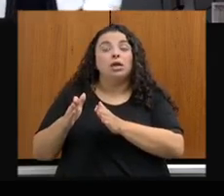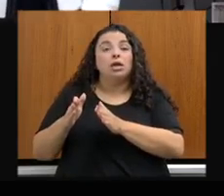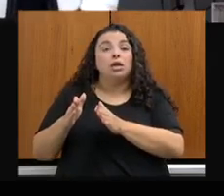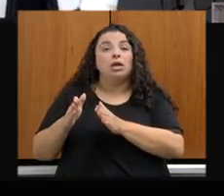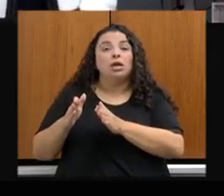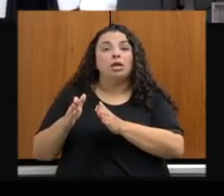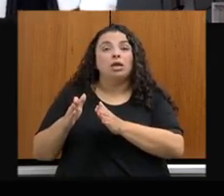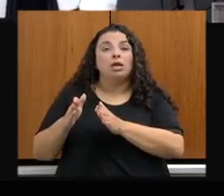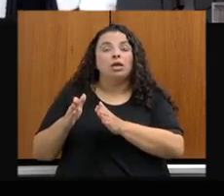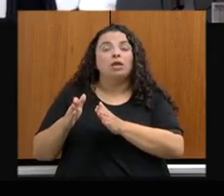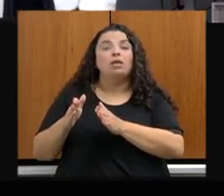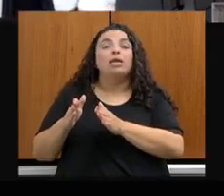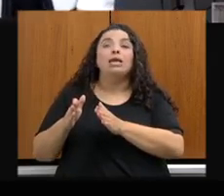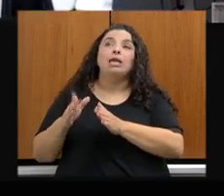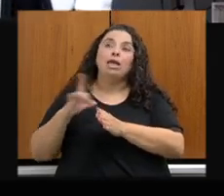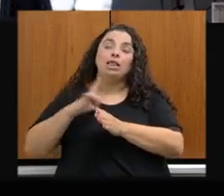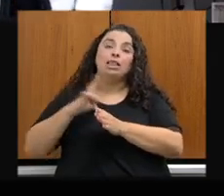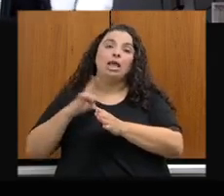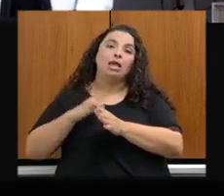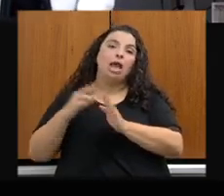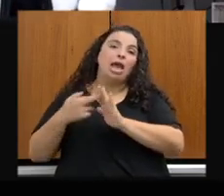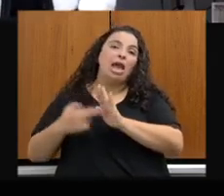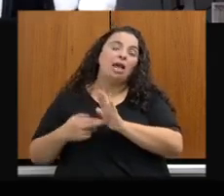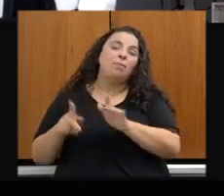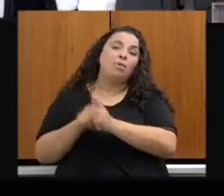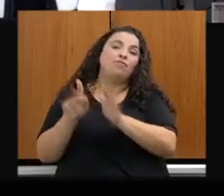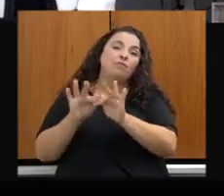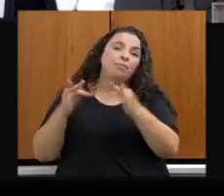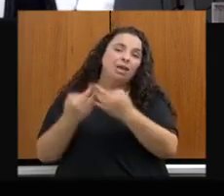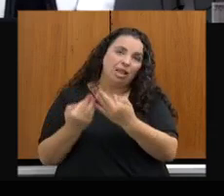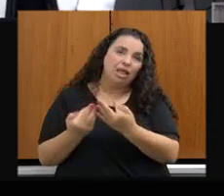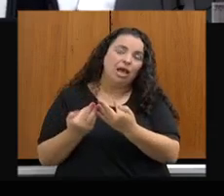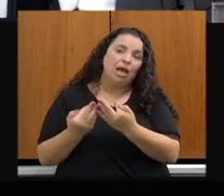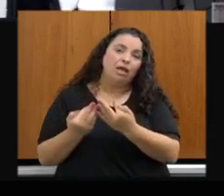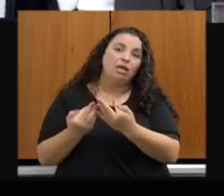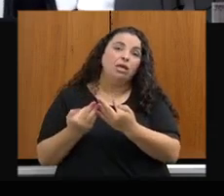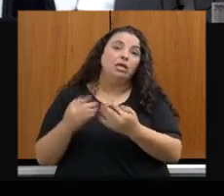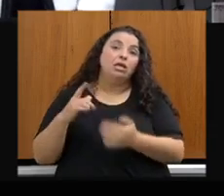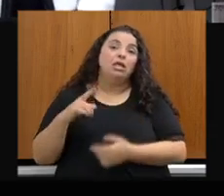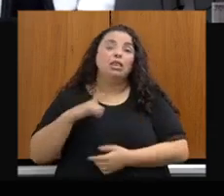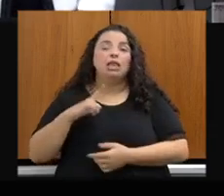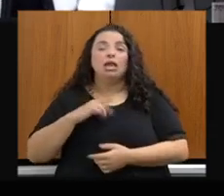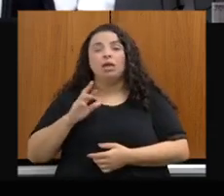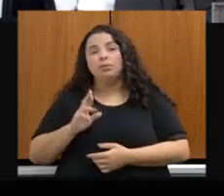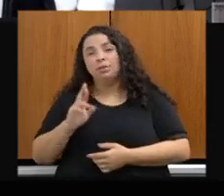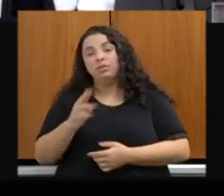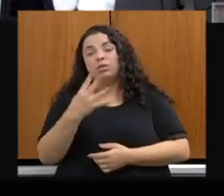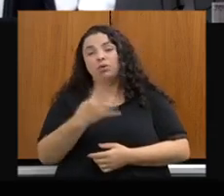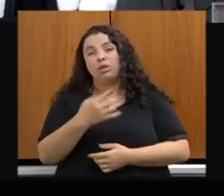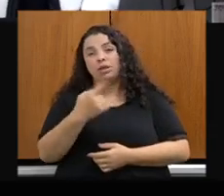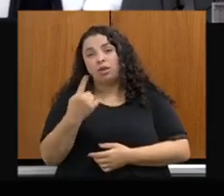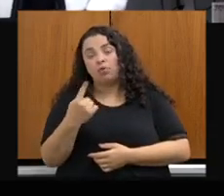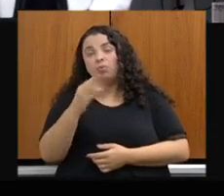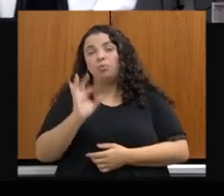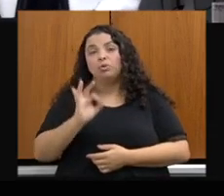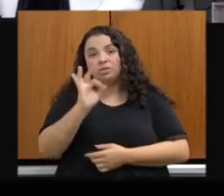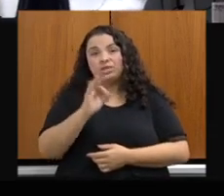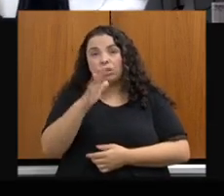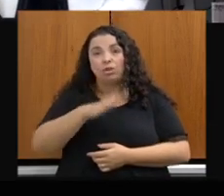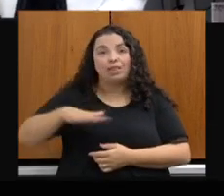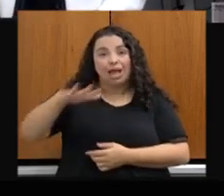produtores rurais em regime familiar, ou seja, até quatro módulos fiscais, que representam 41% da área do Estado de Minas Gerais.